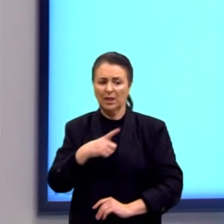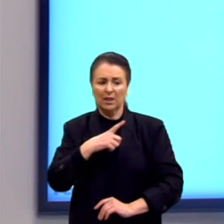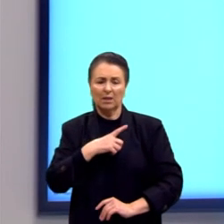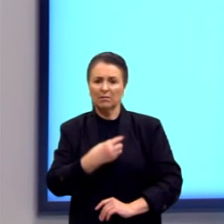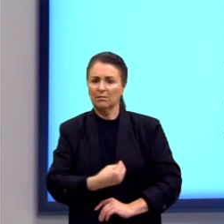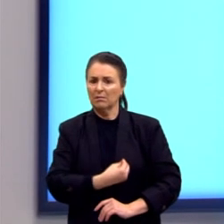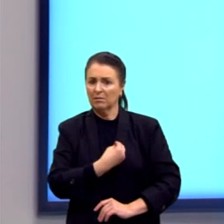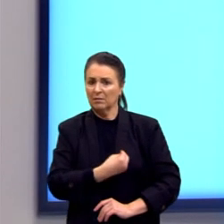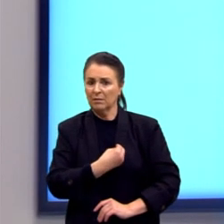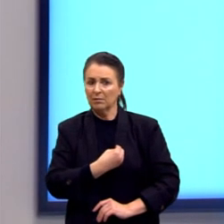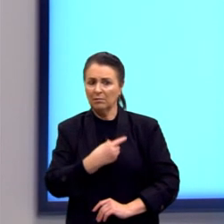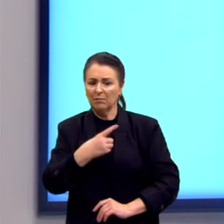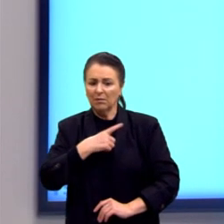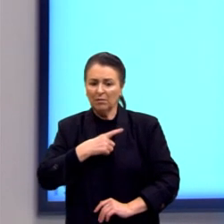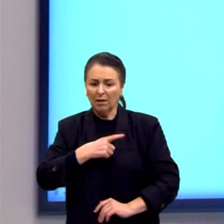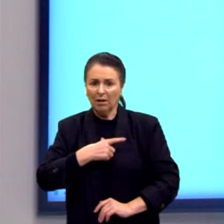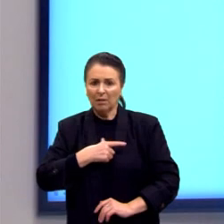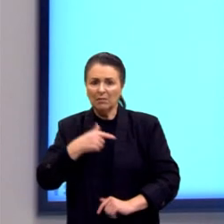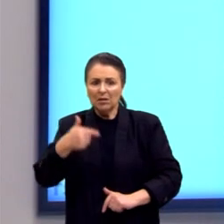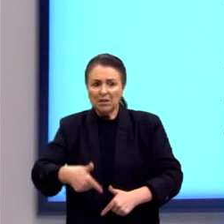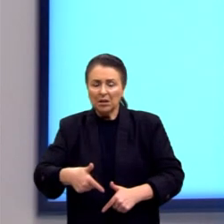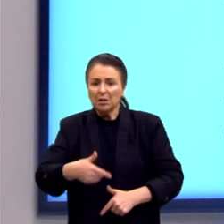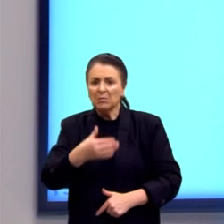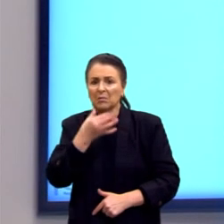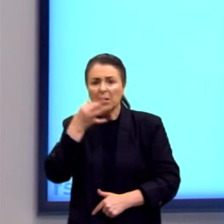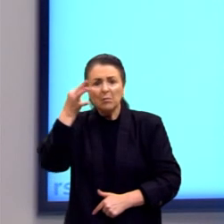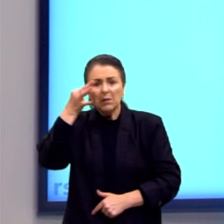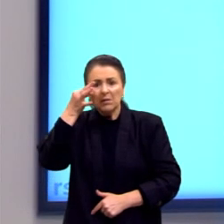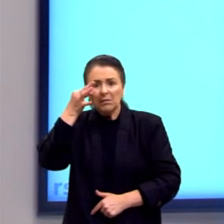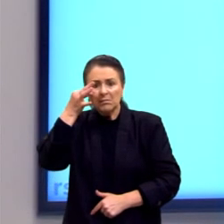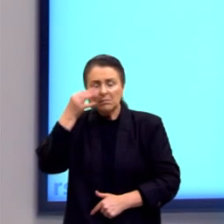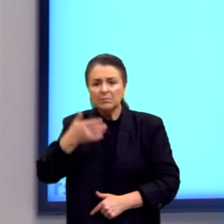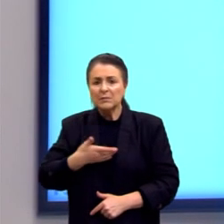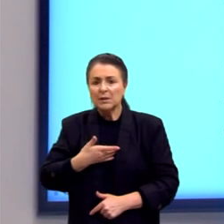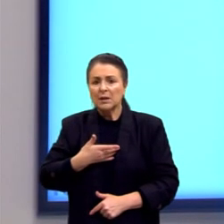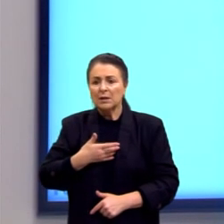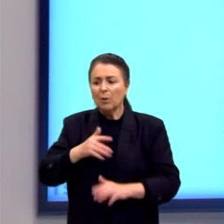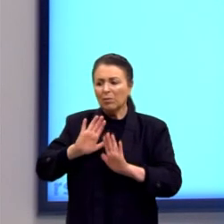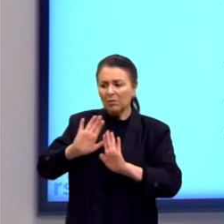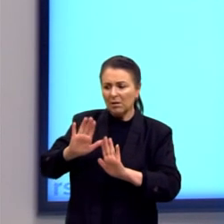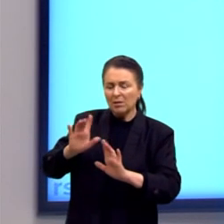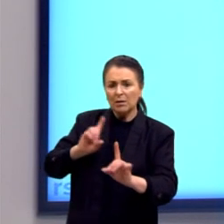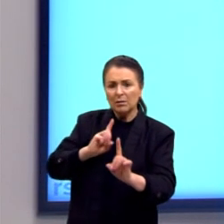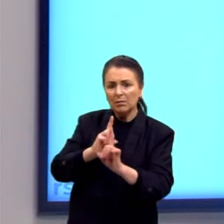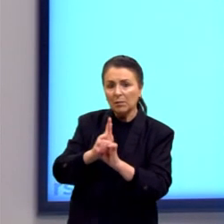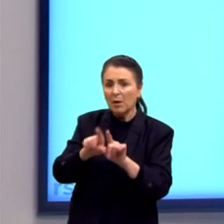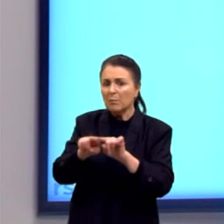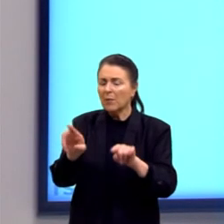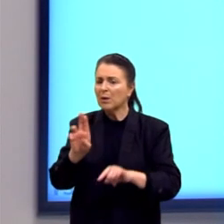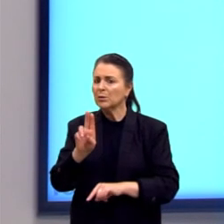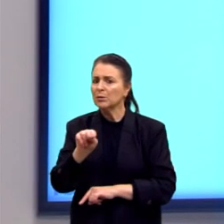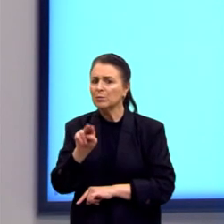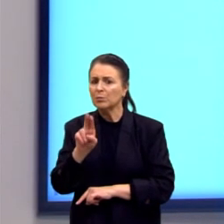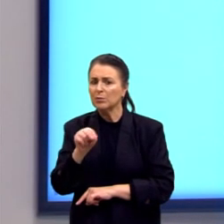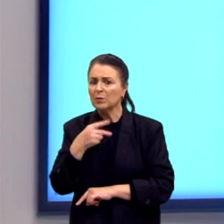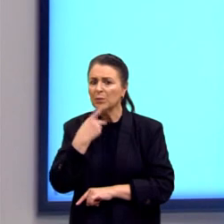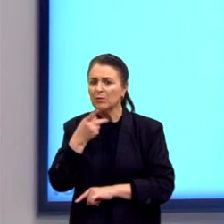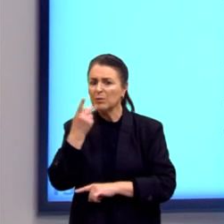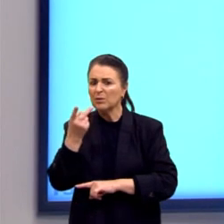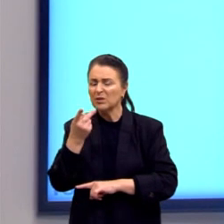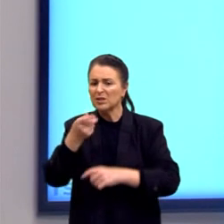simplesmente estar presente. Os entes aparecem, deixam que os encontremos, mas nunca podemos deduzi-los.